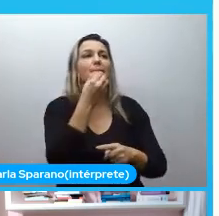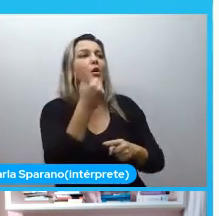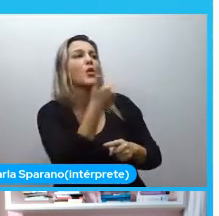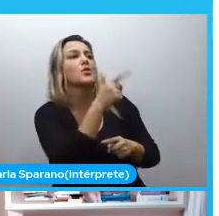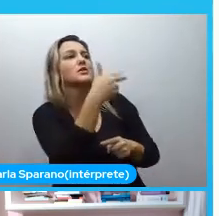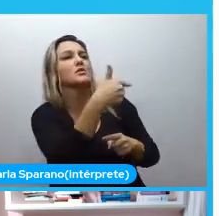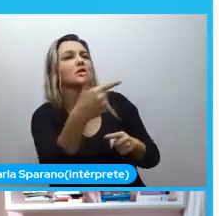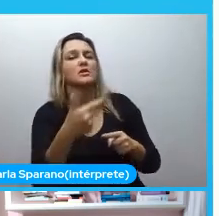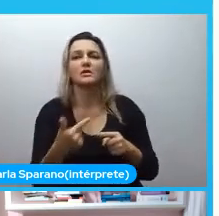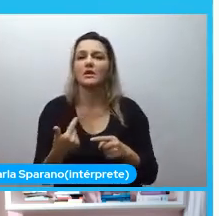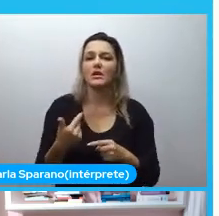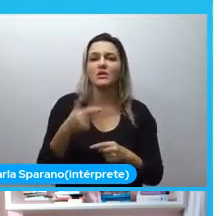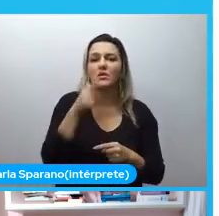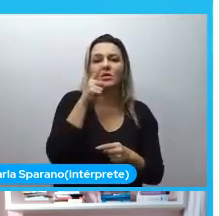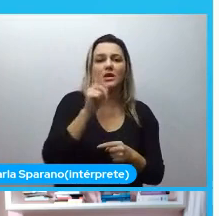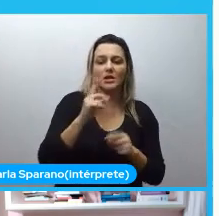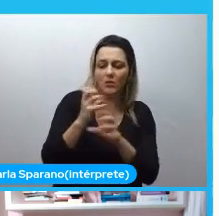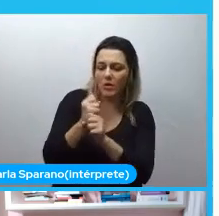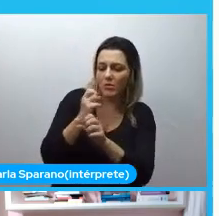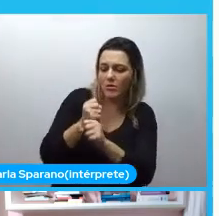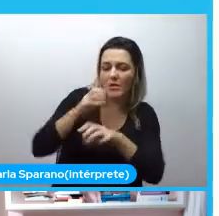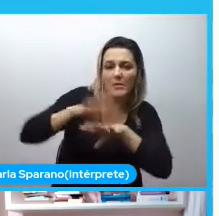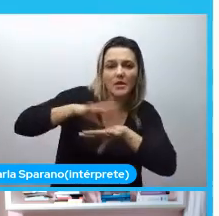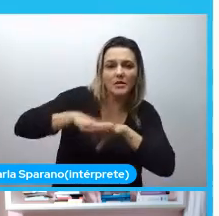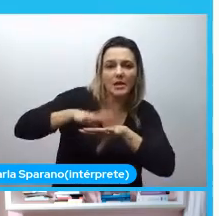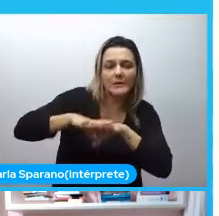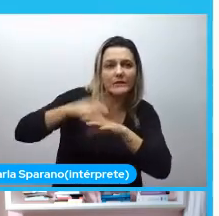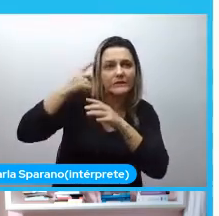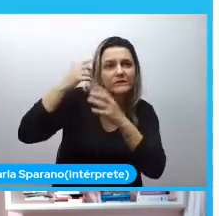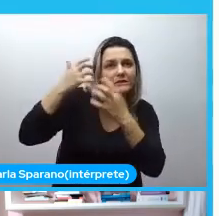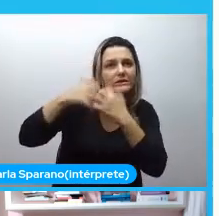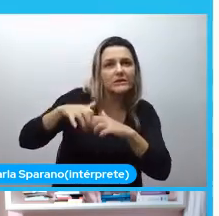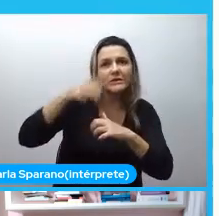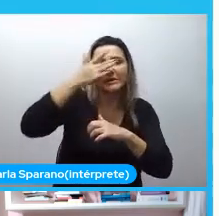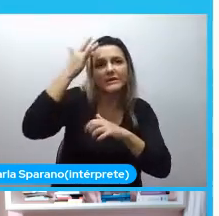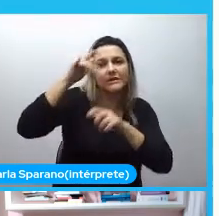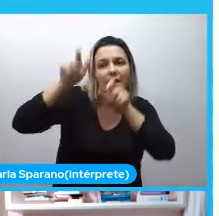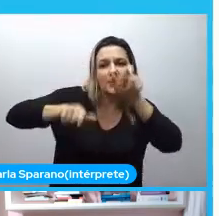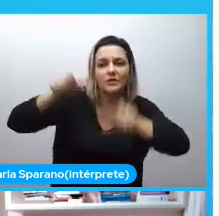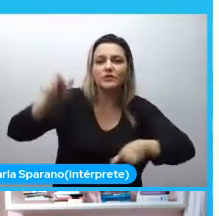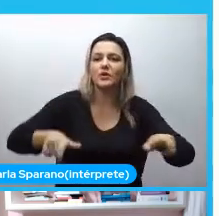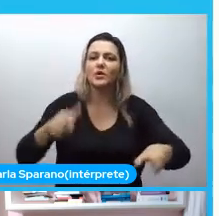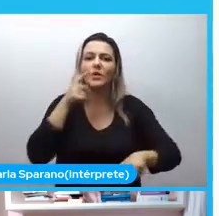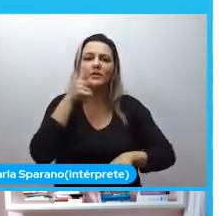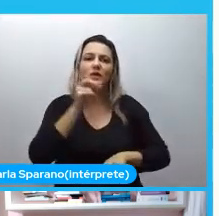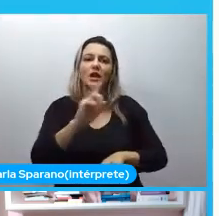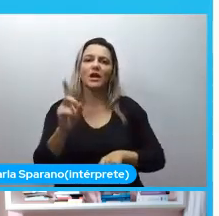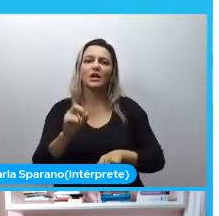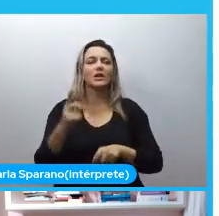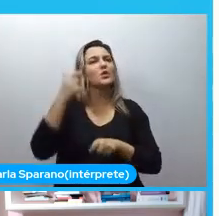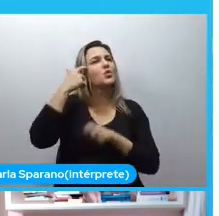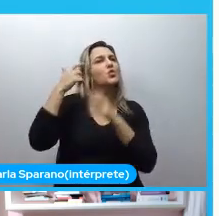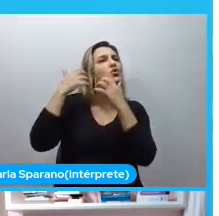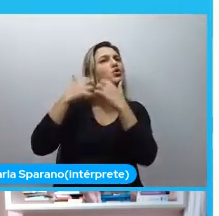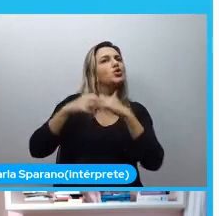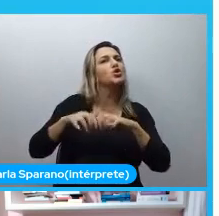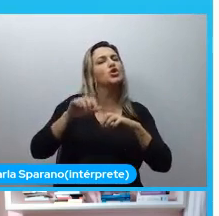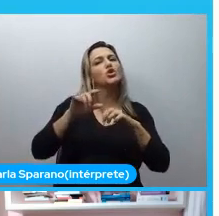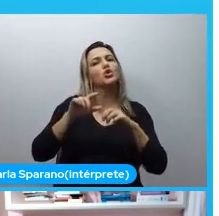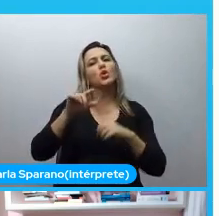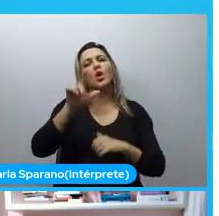conseguir fazer um cálculo matemático se você pensar em pessoas ou você não vai conseguir fazer uma lógica porque